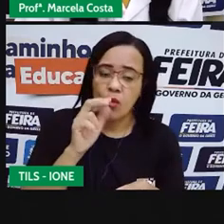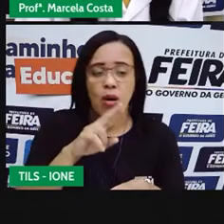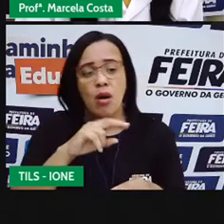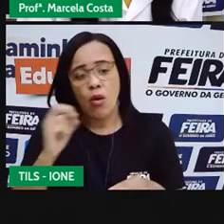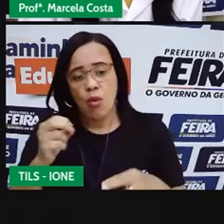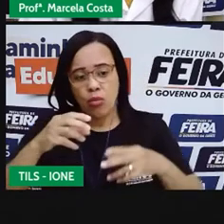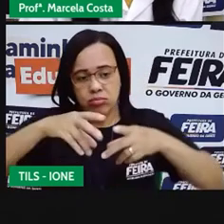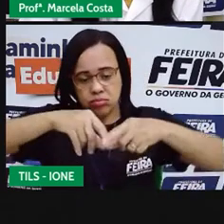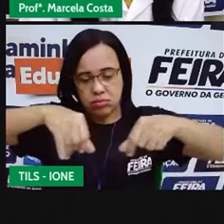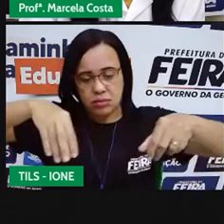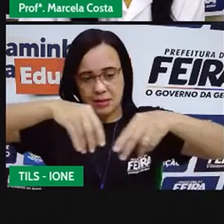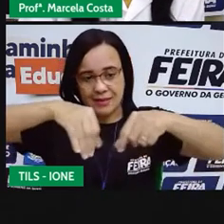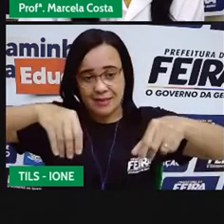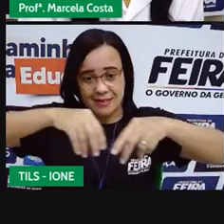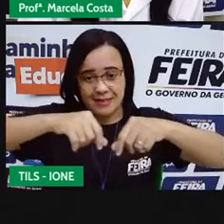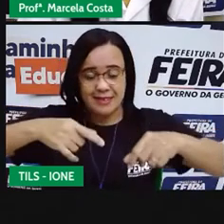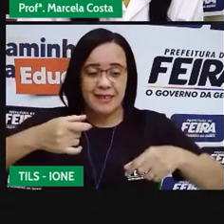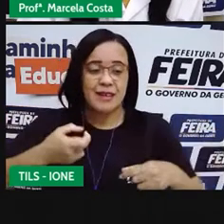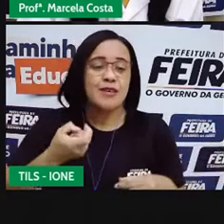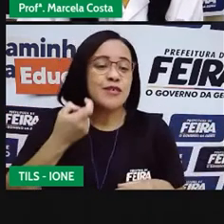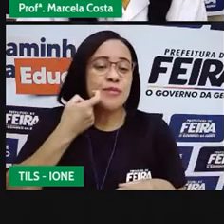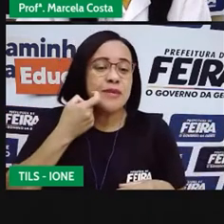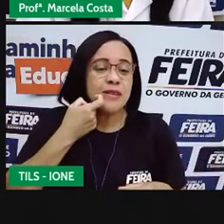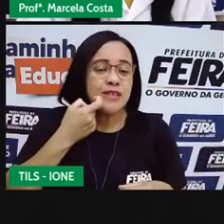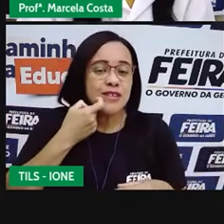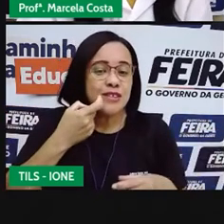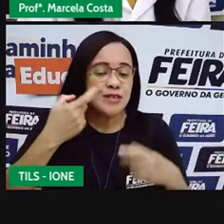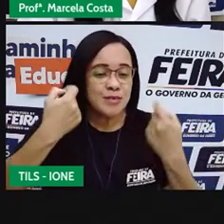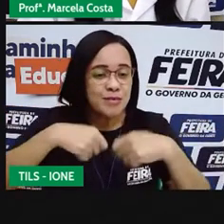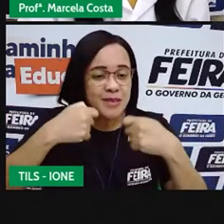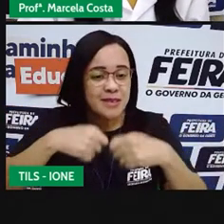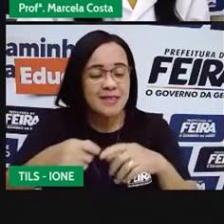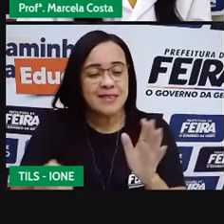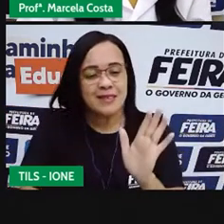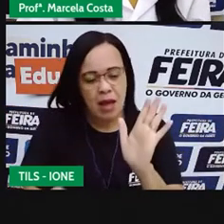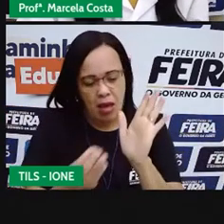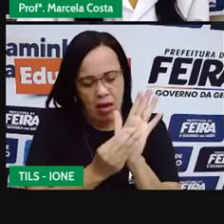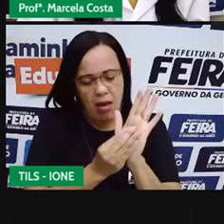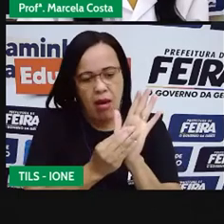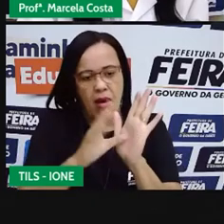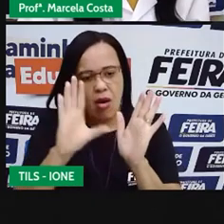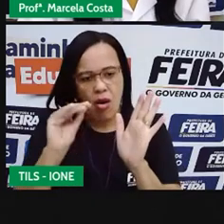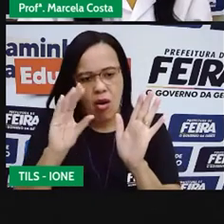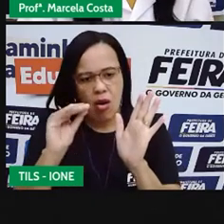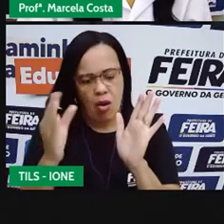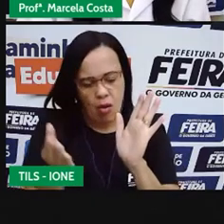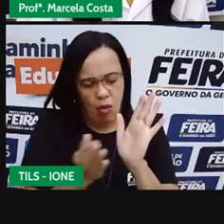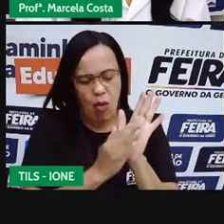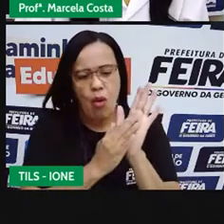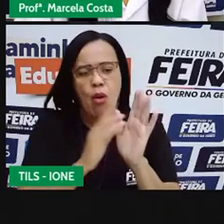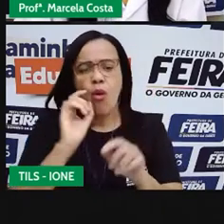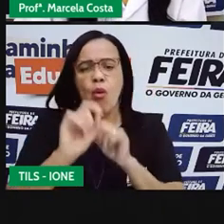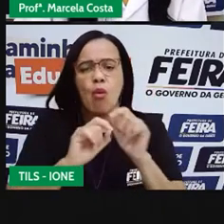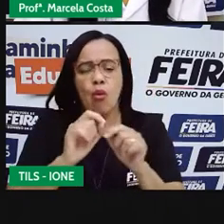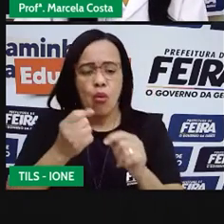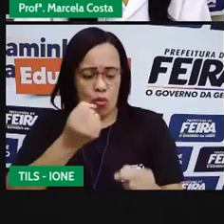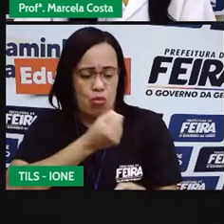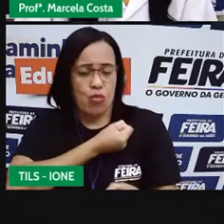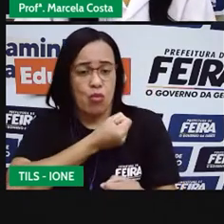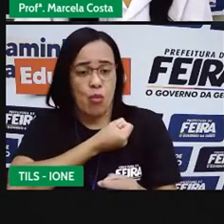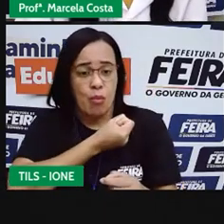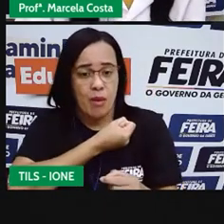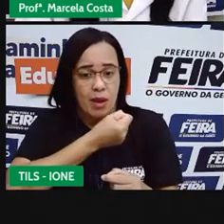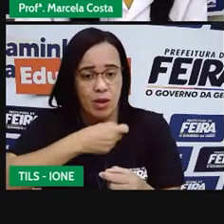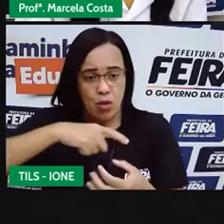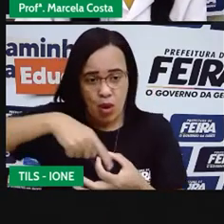Os peixinhos precisam ter um número fixado e uma pequena argola com a vara para que